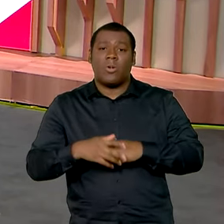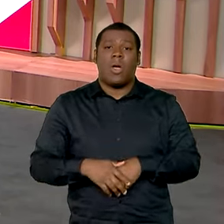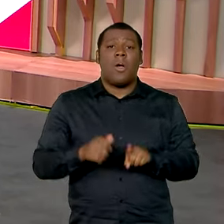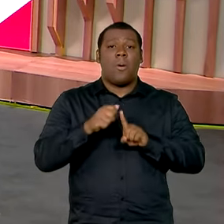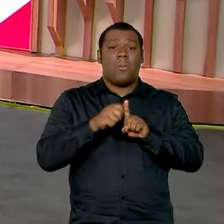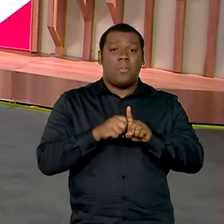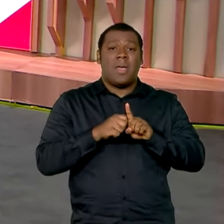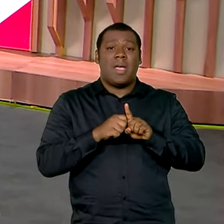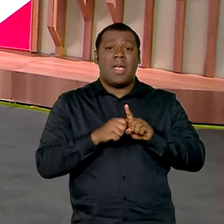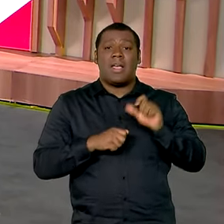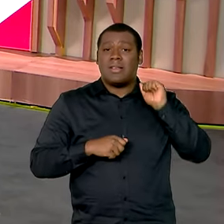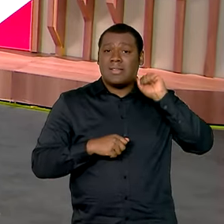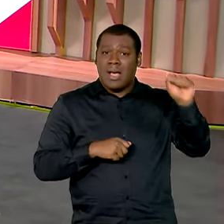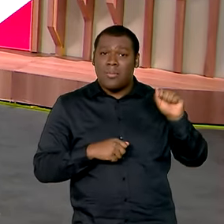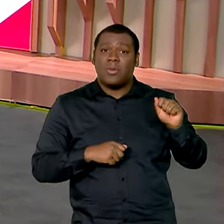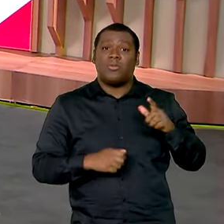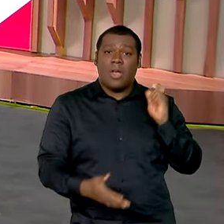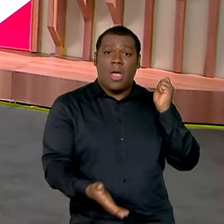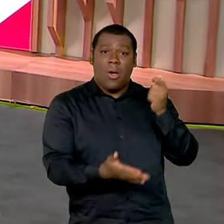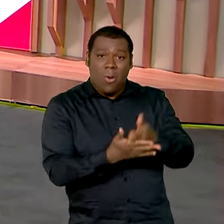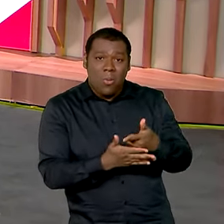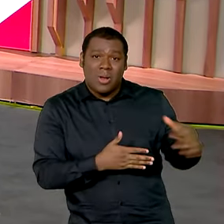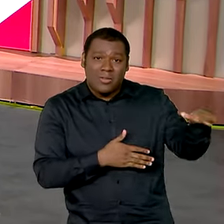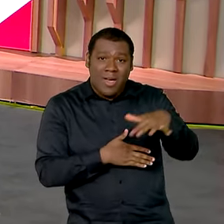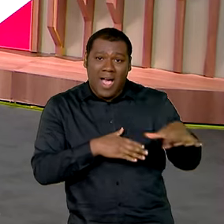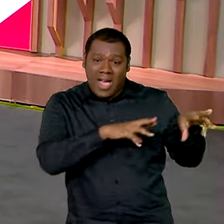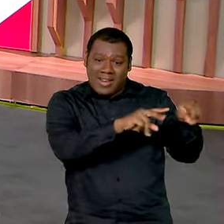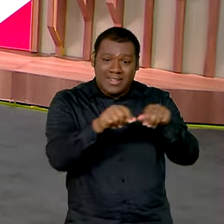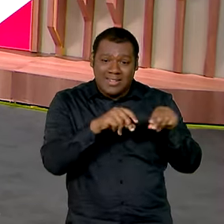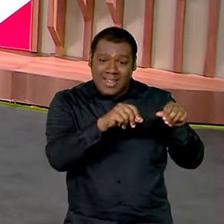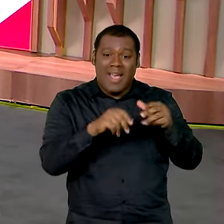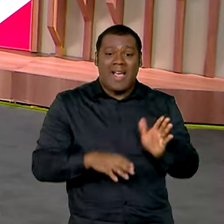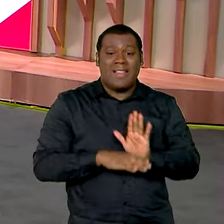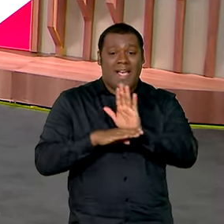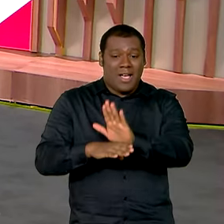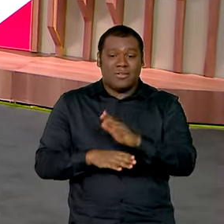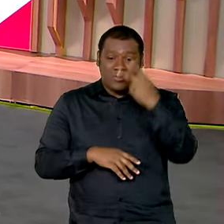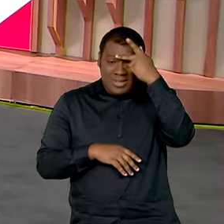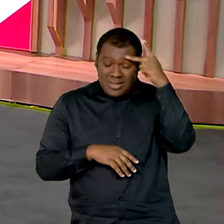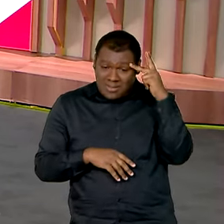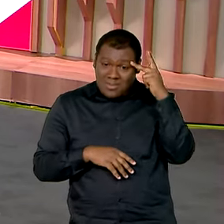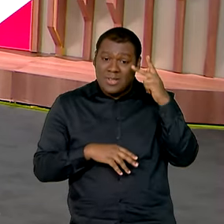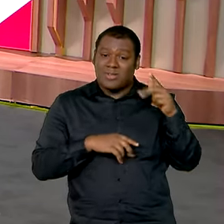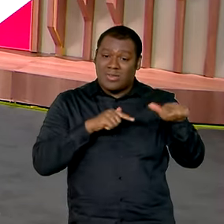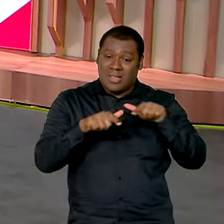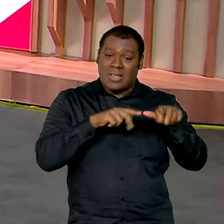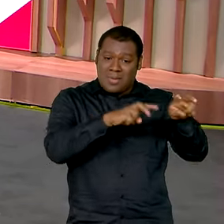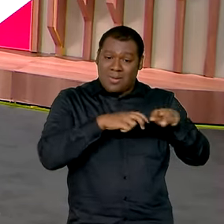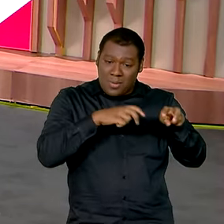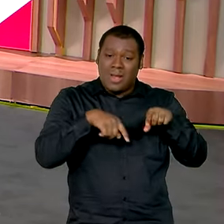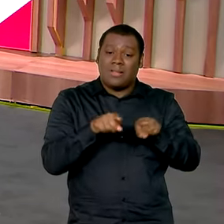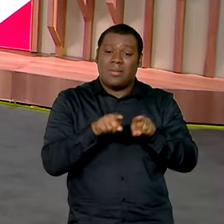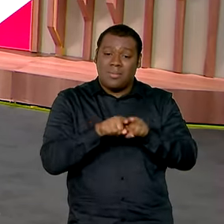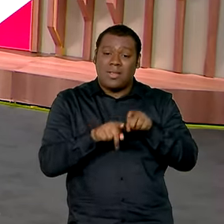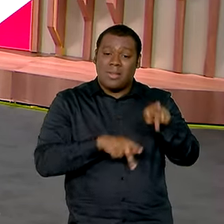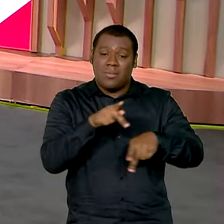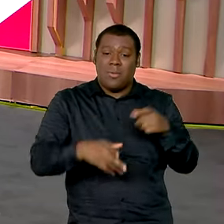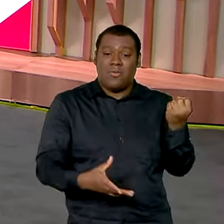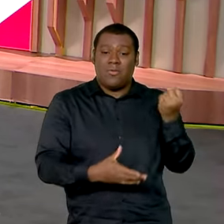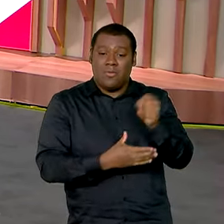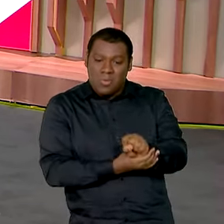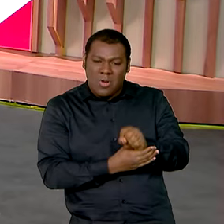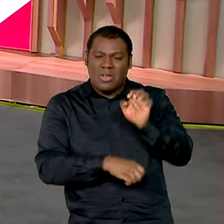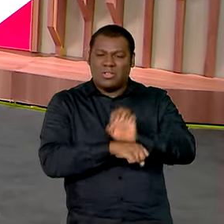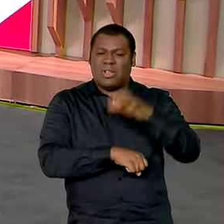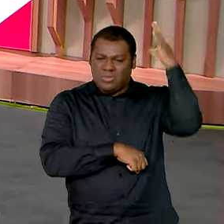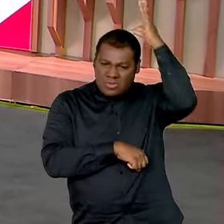compradas para assentamentos de trabalhadores rurais e também para quilombolas essas terras Vanessa estão no Espírito Santo